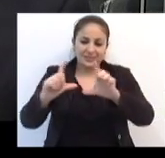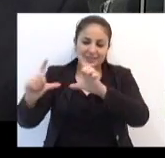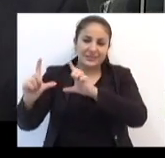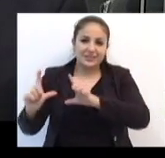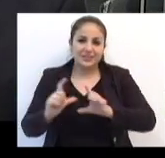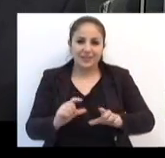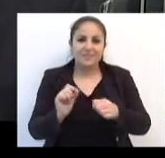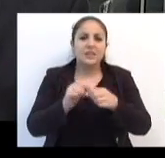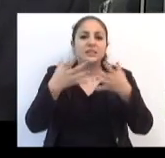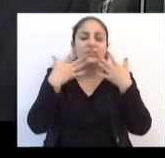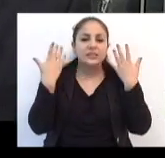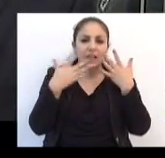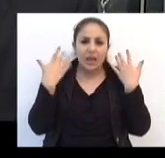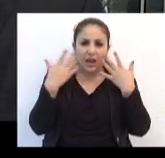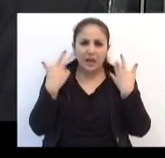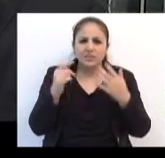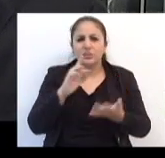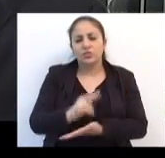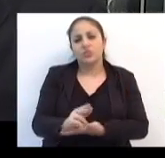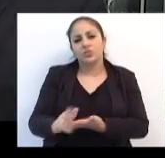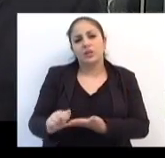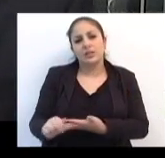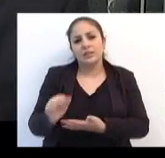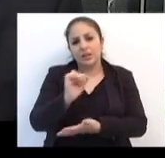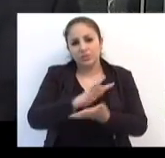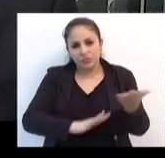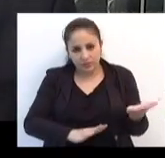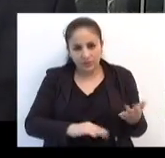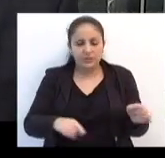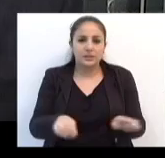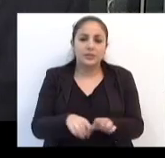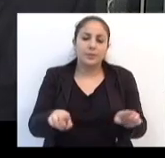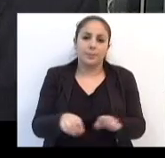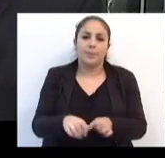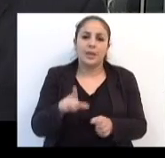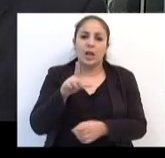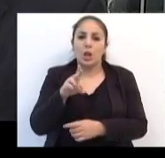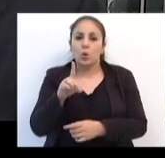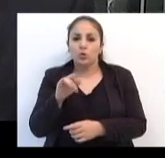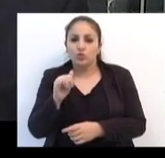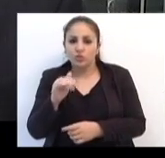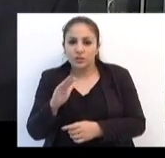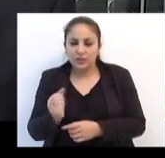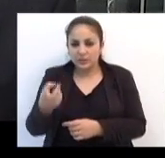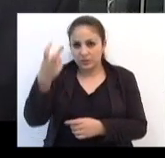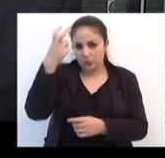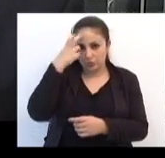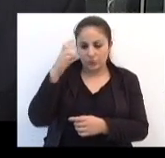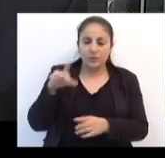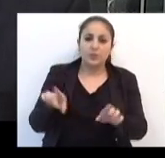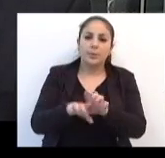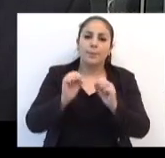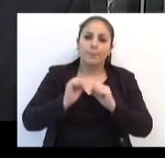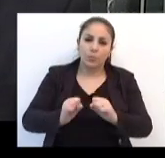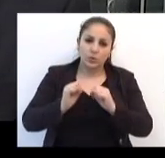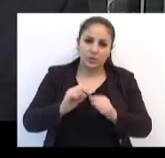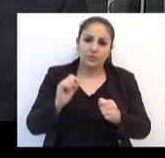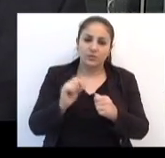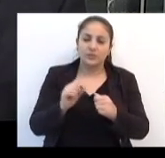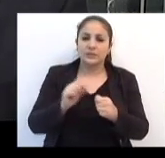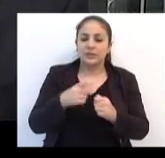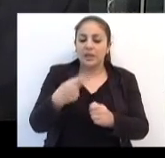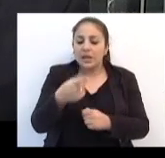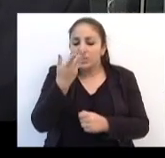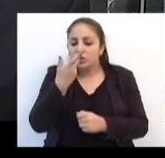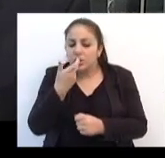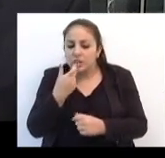um teatro, uma coreografia. São diversas atividades lúdicas, culturais, que poderão fazer com